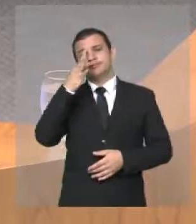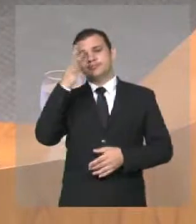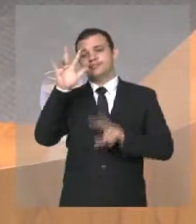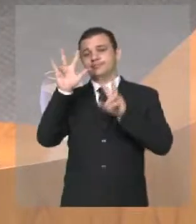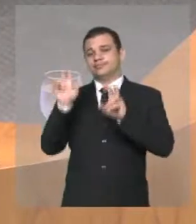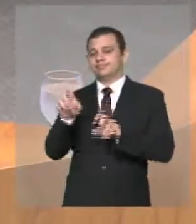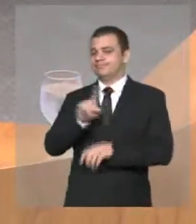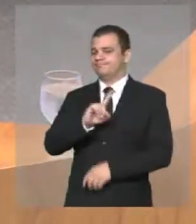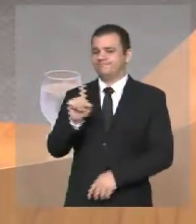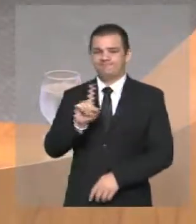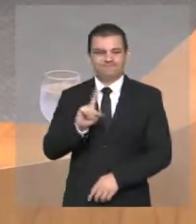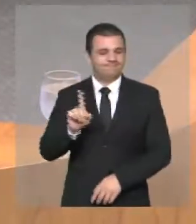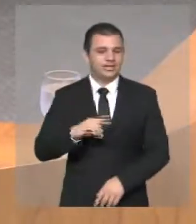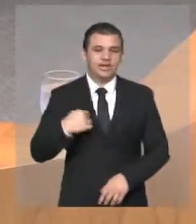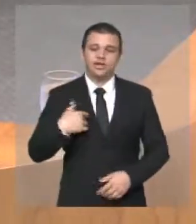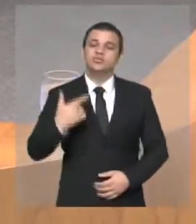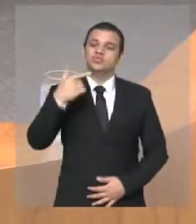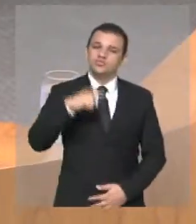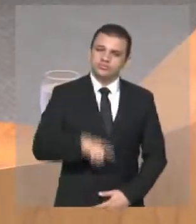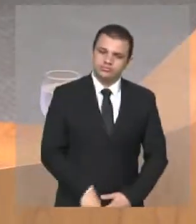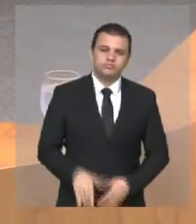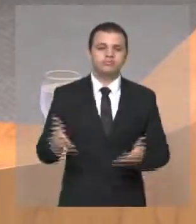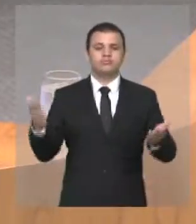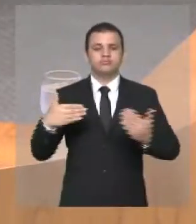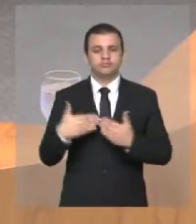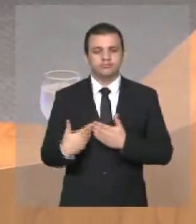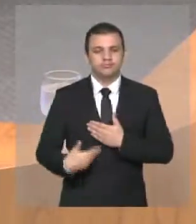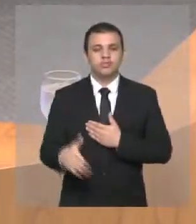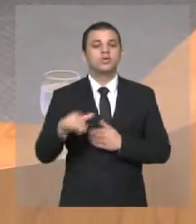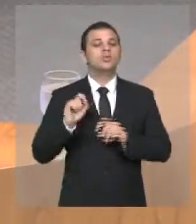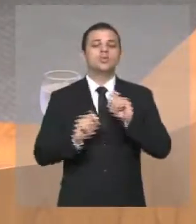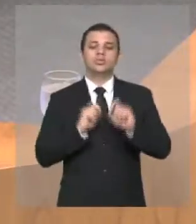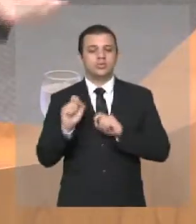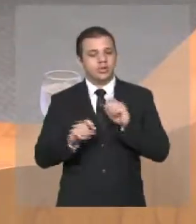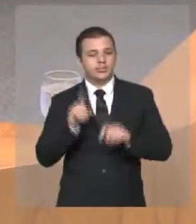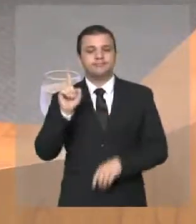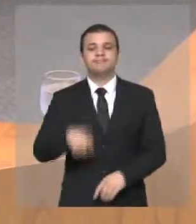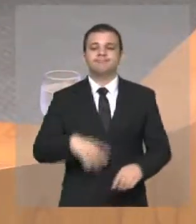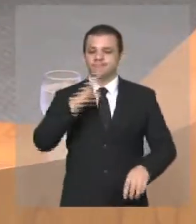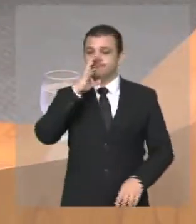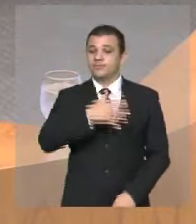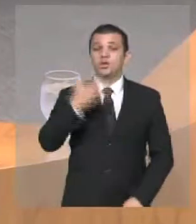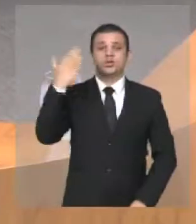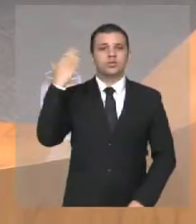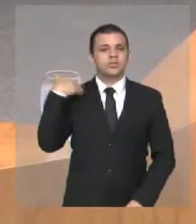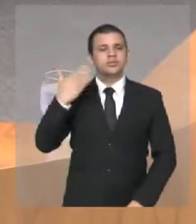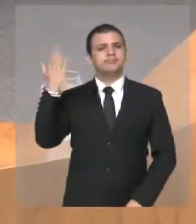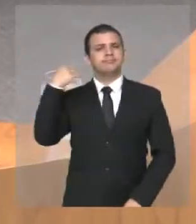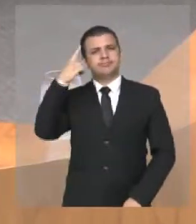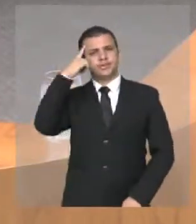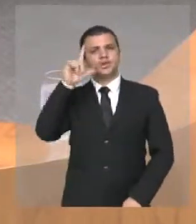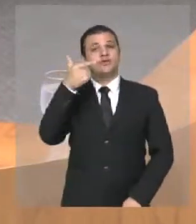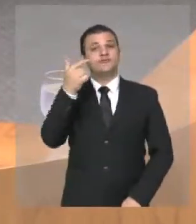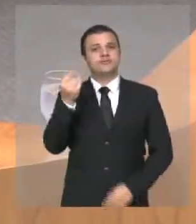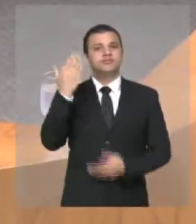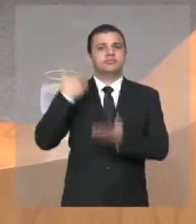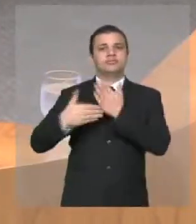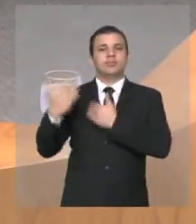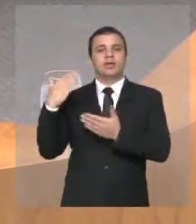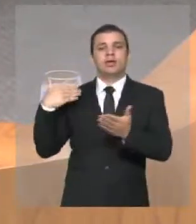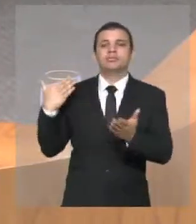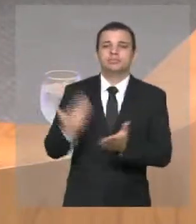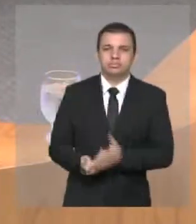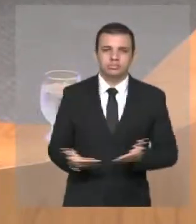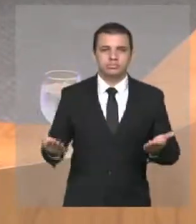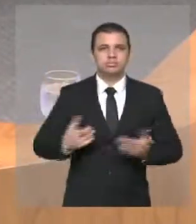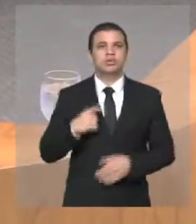Infelizmente eu estarei retomando, nesse meu pronunciamento, uma denúncia que fizemos há mais de 20 dias. É a denúncia da